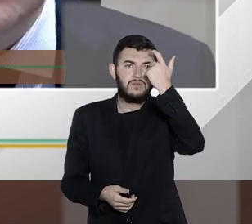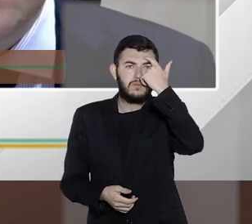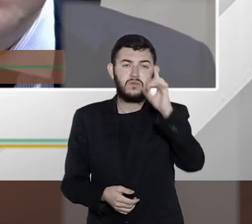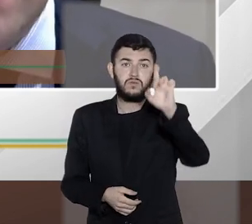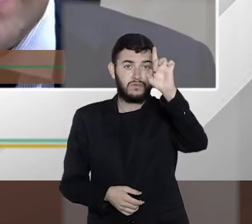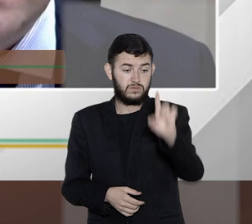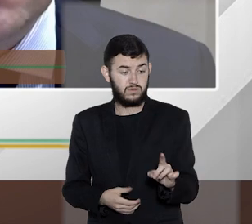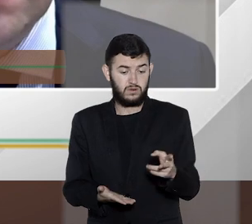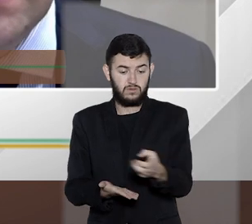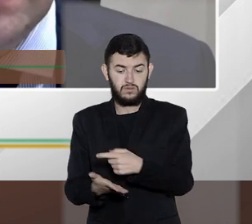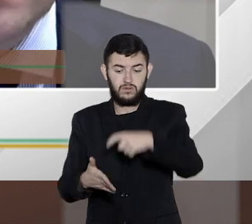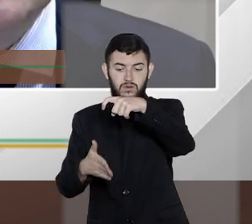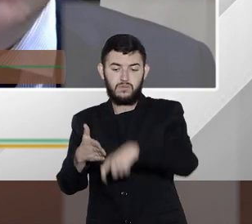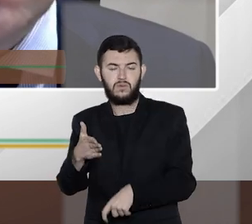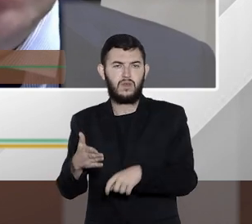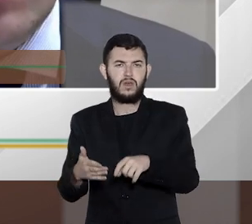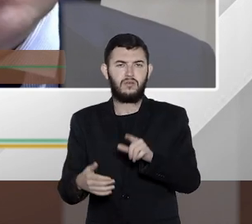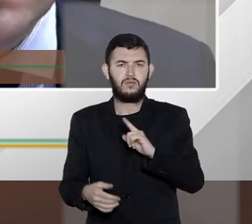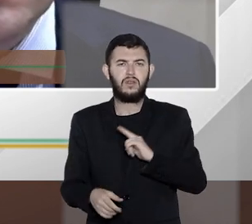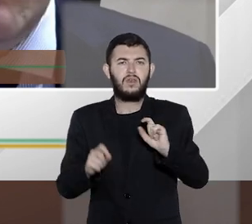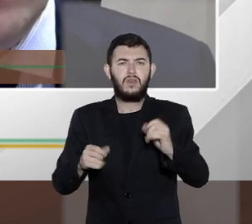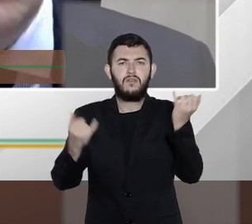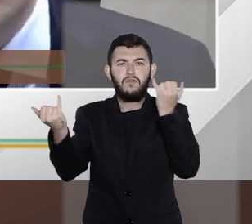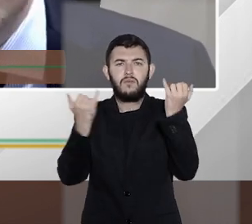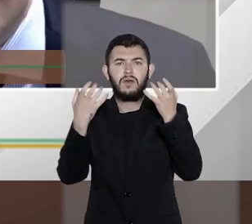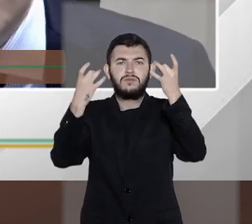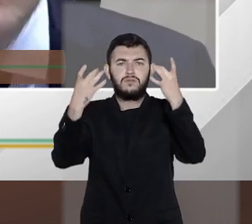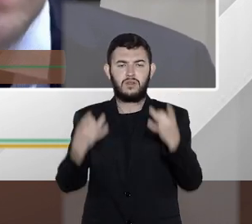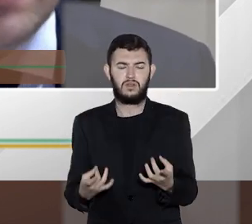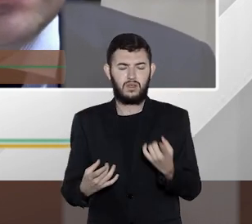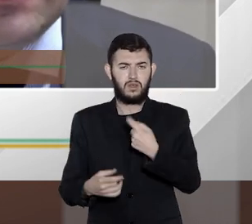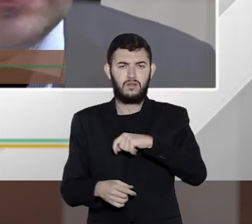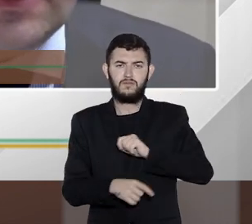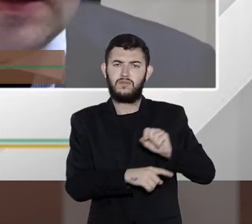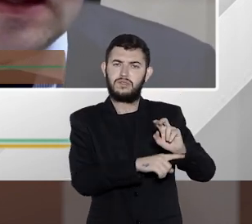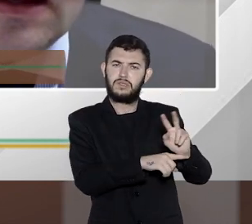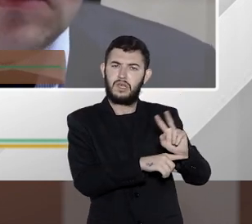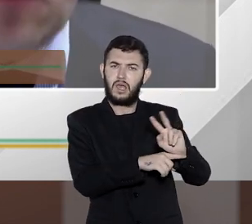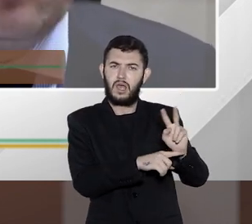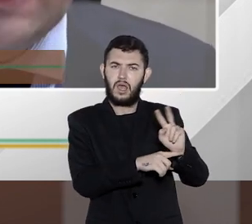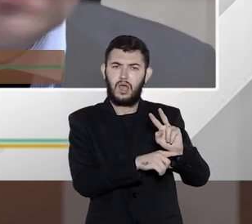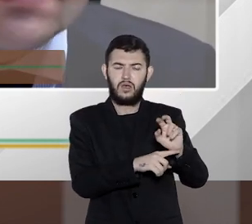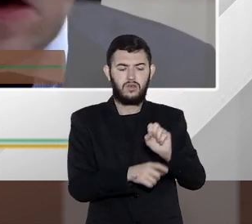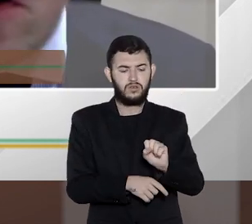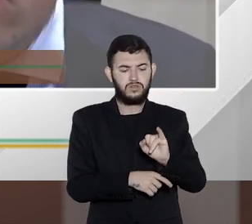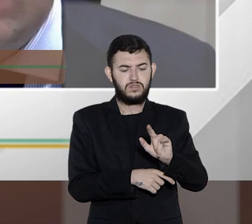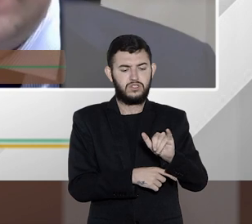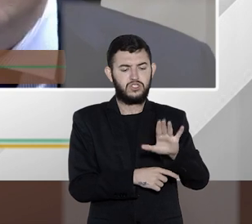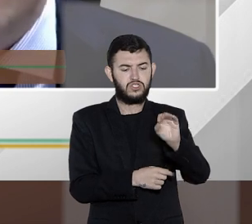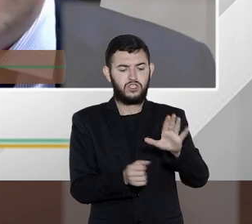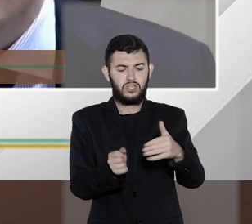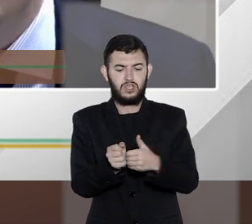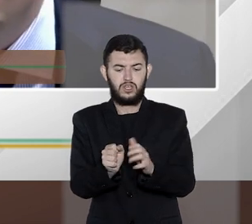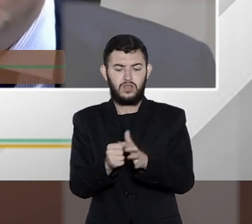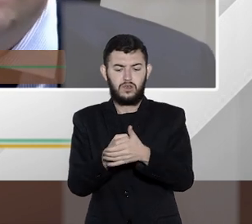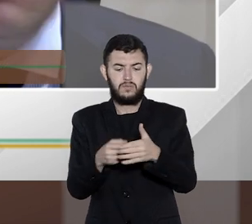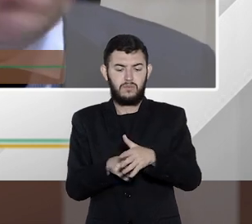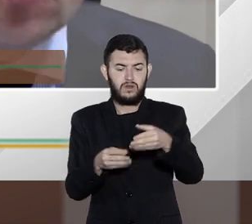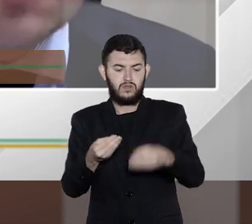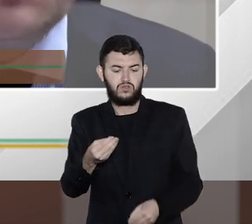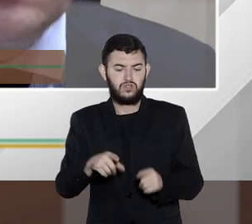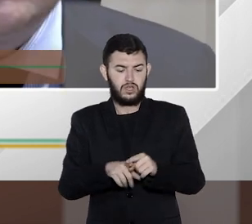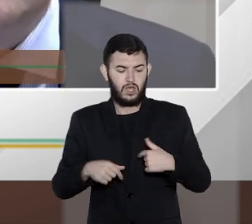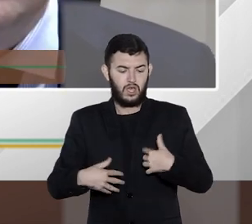informações fiscais que são sigilosas, que podem culminar numa ofensa, honra, imagem